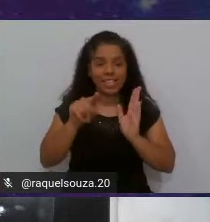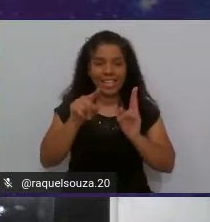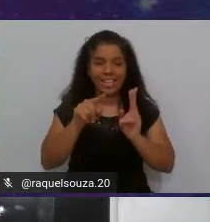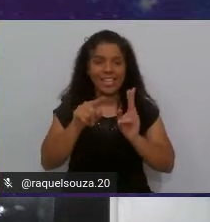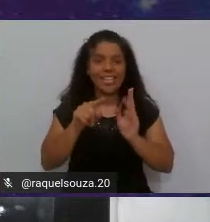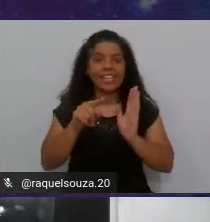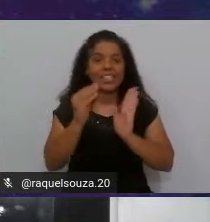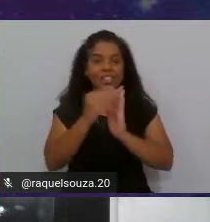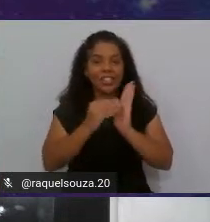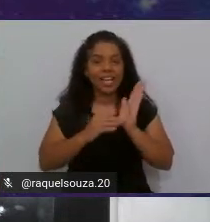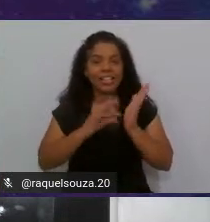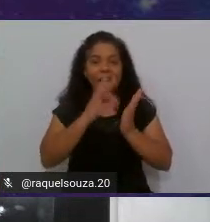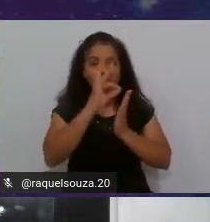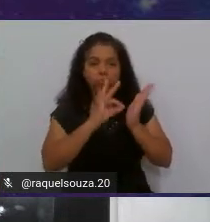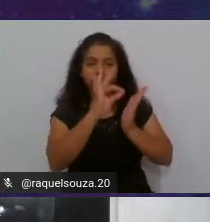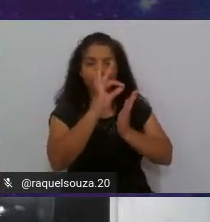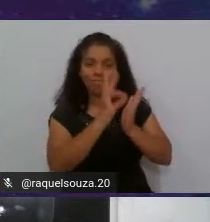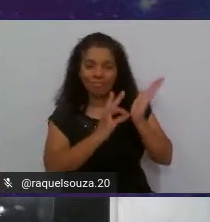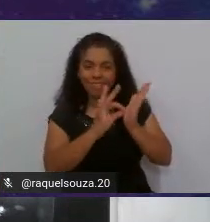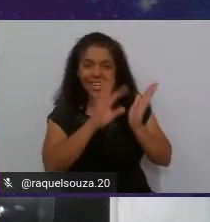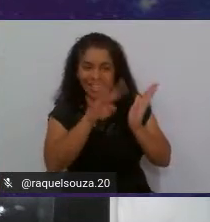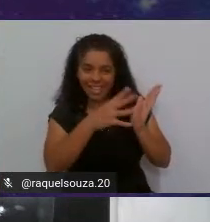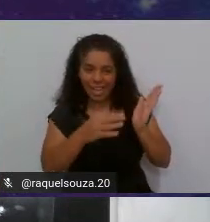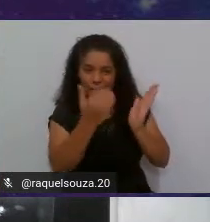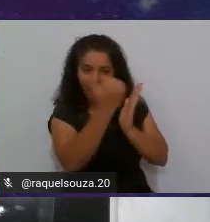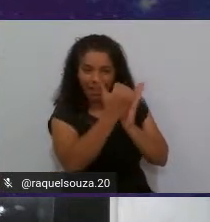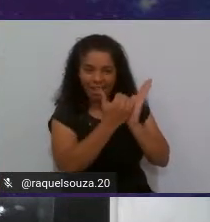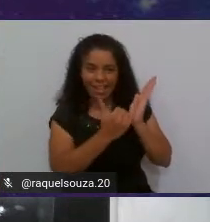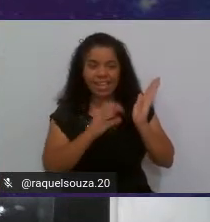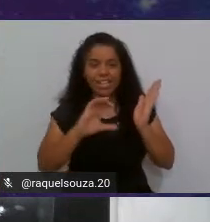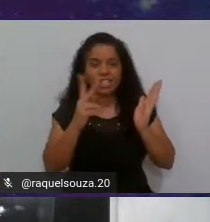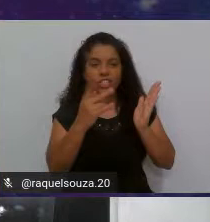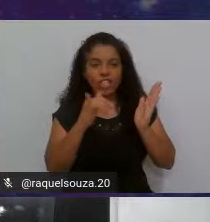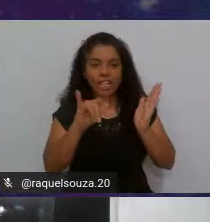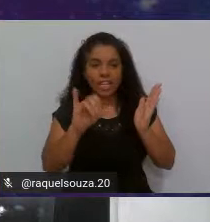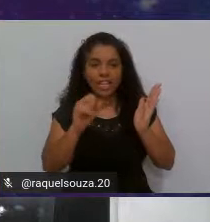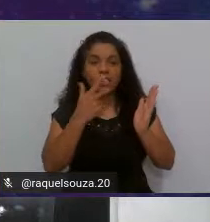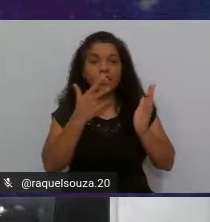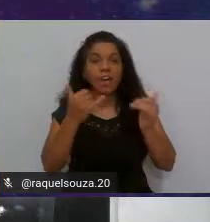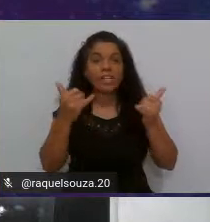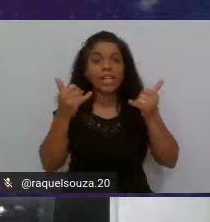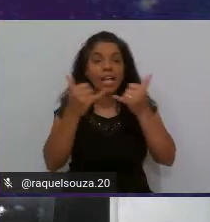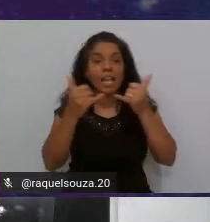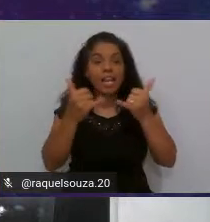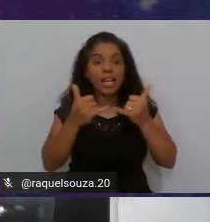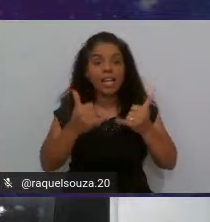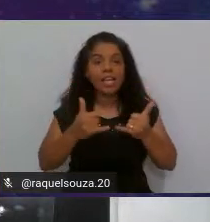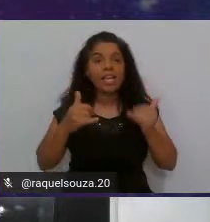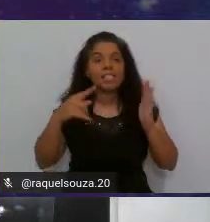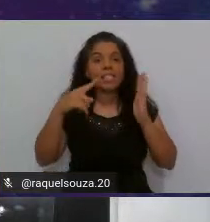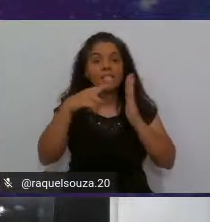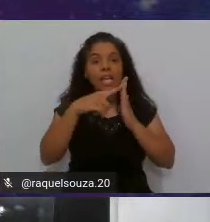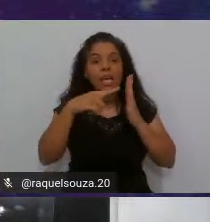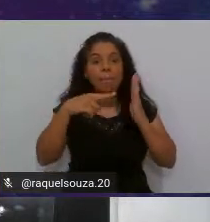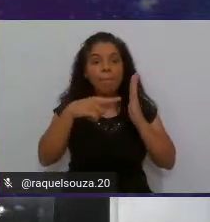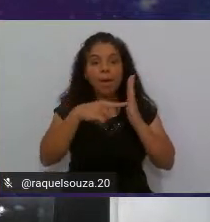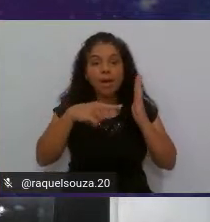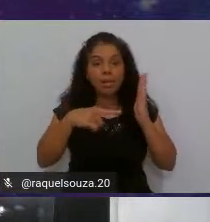checklist dizendo o seguinte, linhas de código, linhas de debug foram removidas